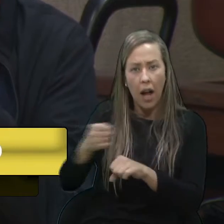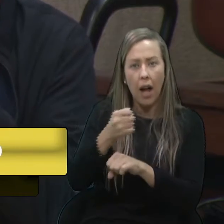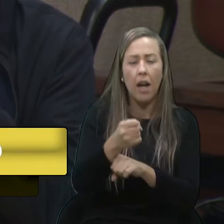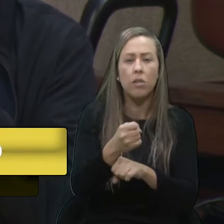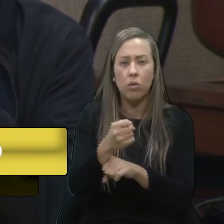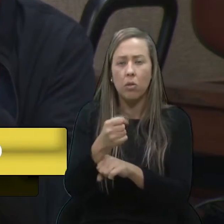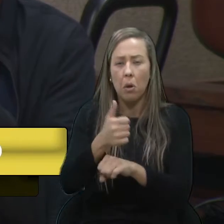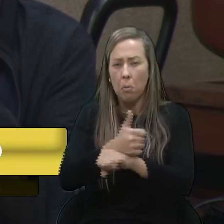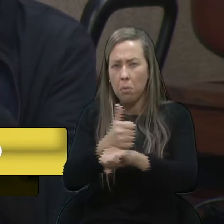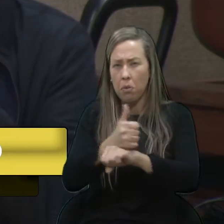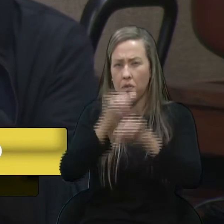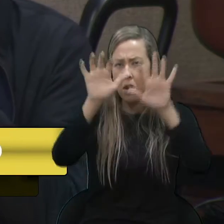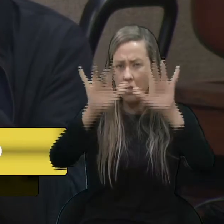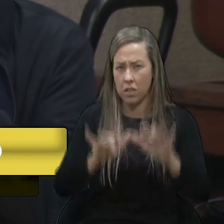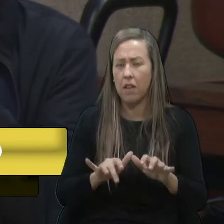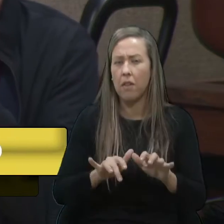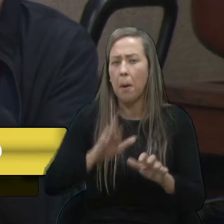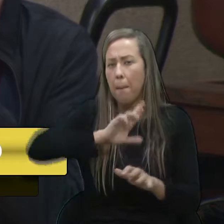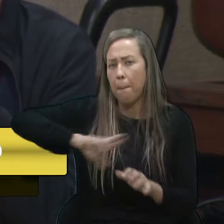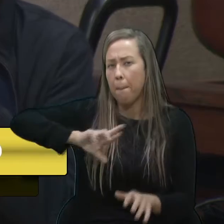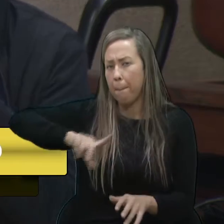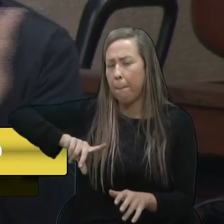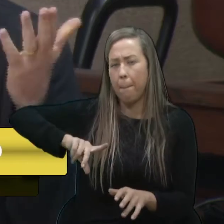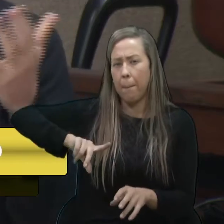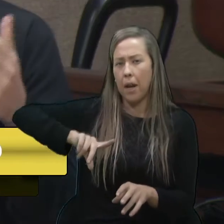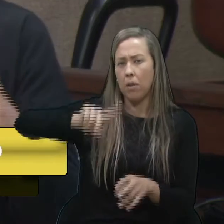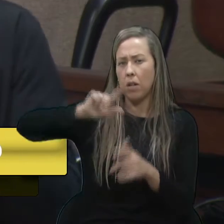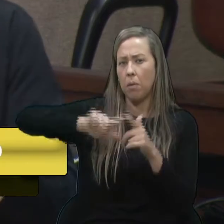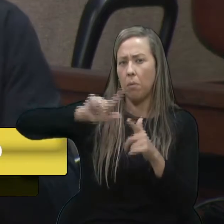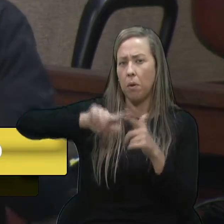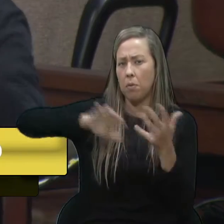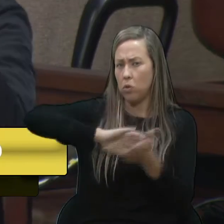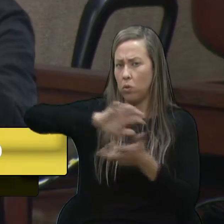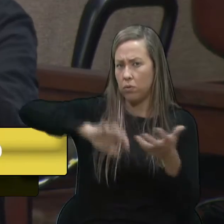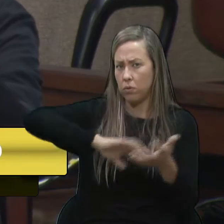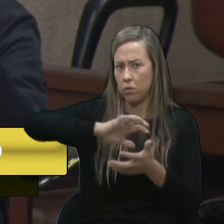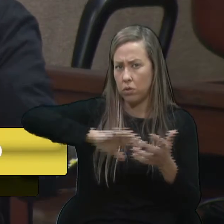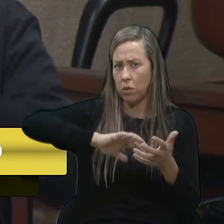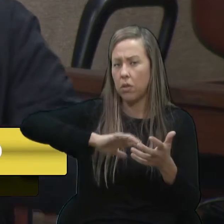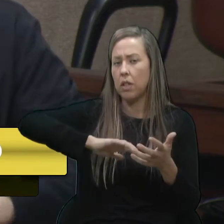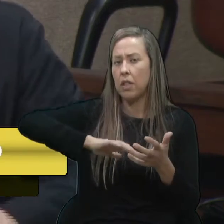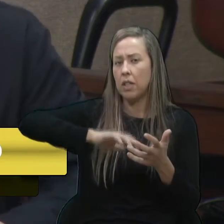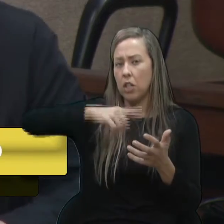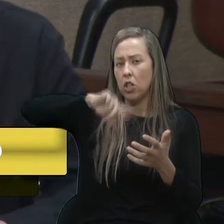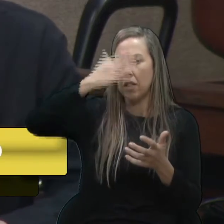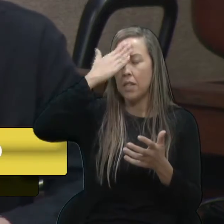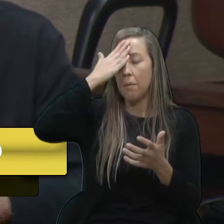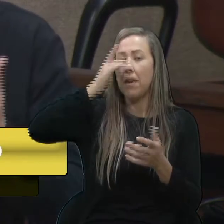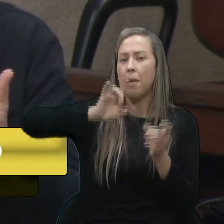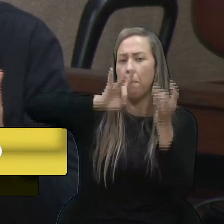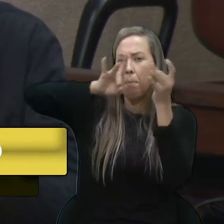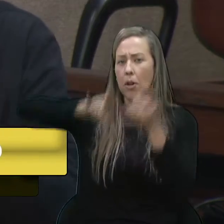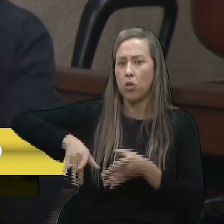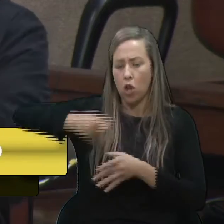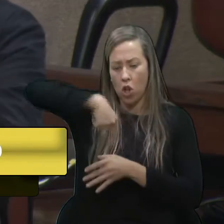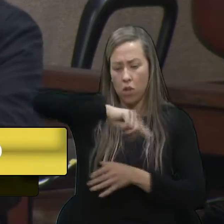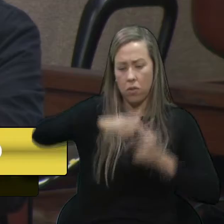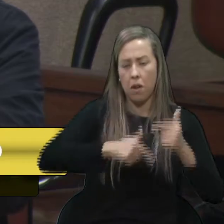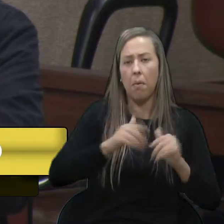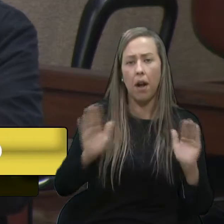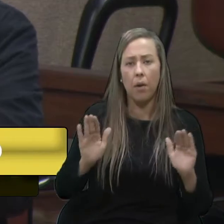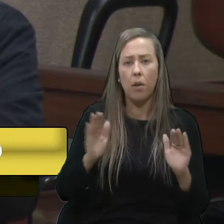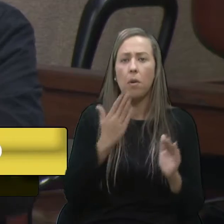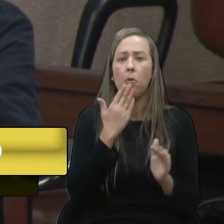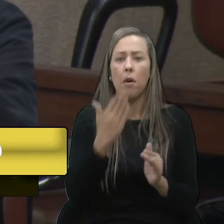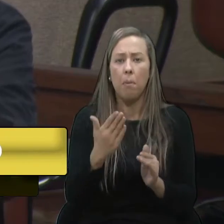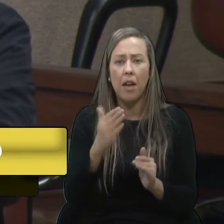do jornalista que escreve, até para não ter esse tipo de confusão, que a gente sabe quanto prejudica nós aqui. Então, gente só pede,